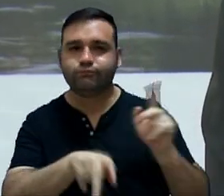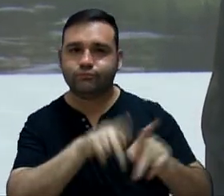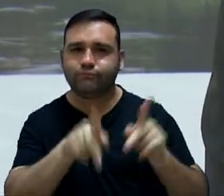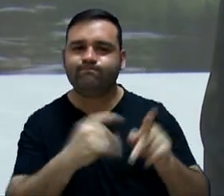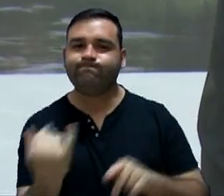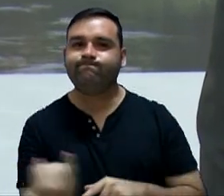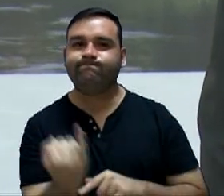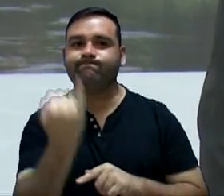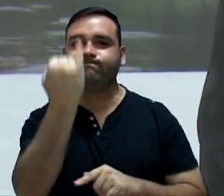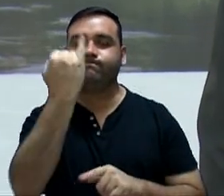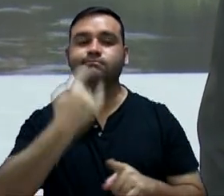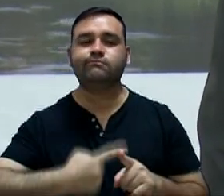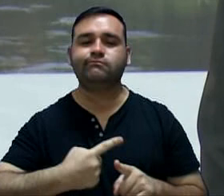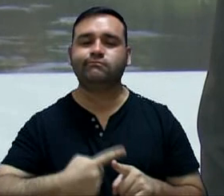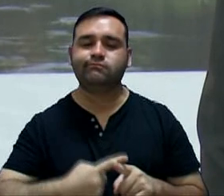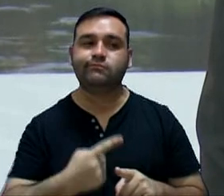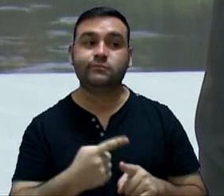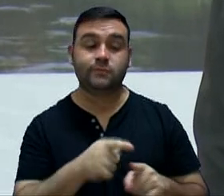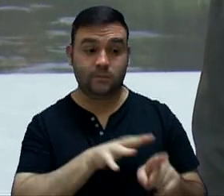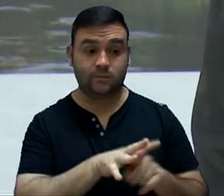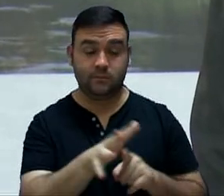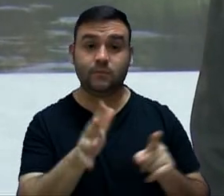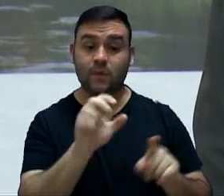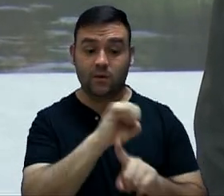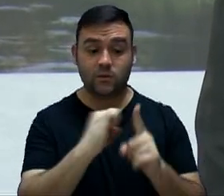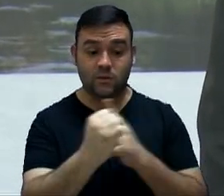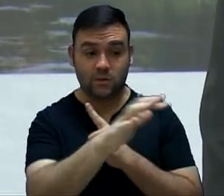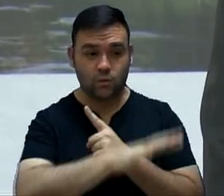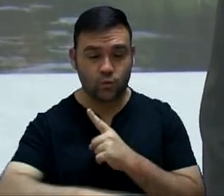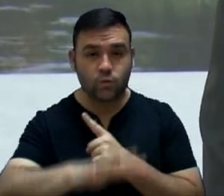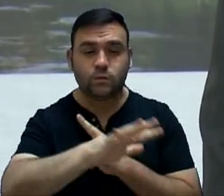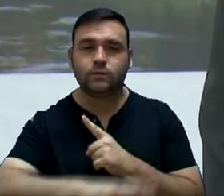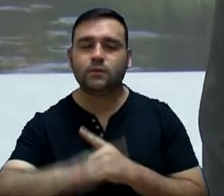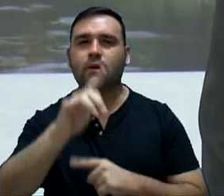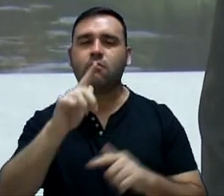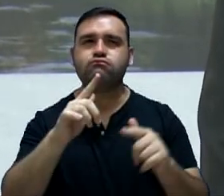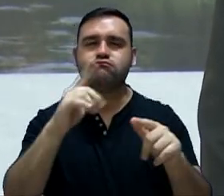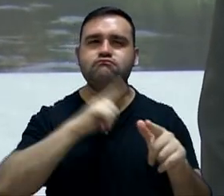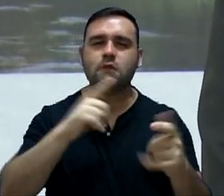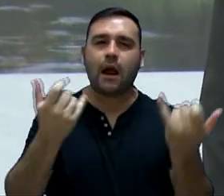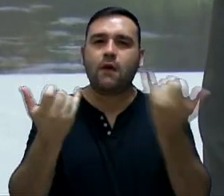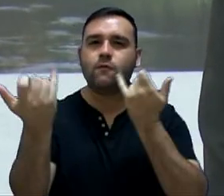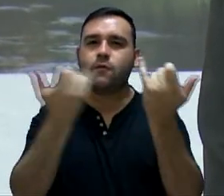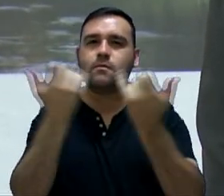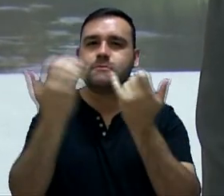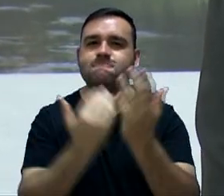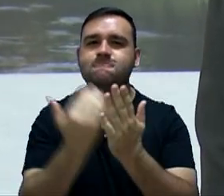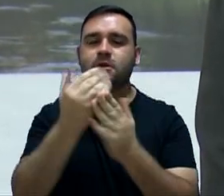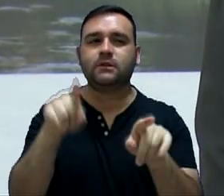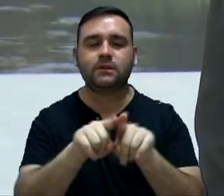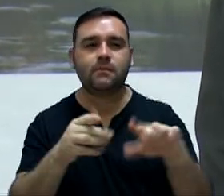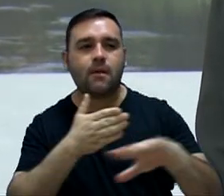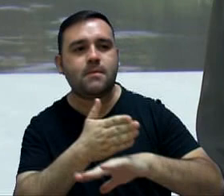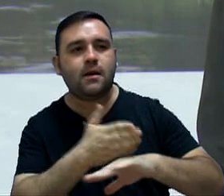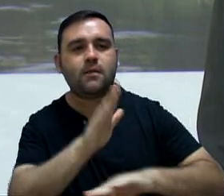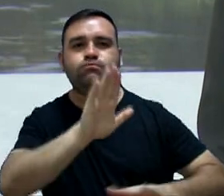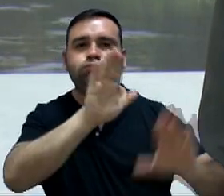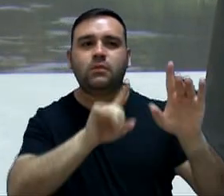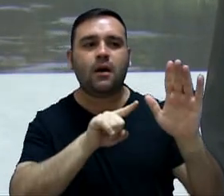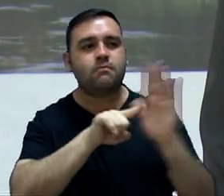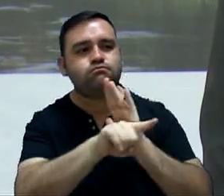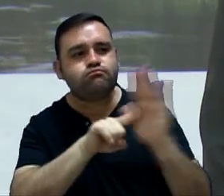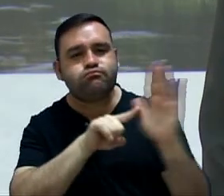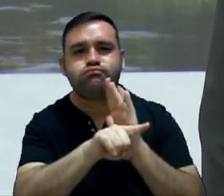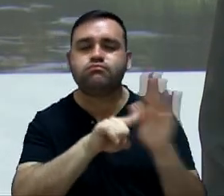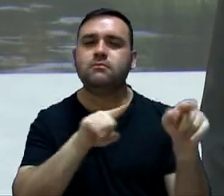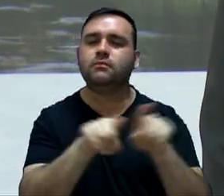importantes, pois por meio delas a sociedade civil obtém informações e participa do debate sobre ações